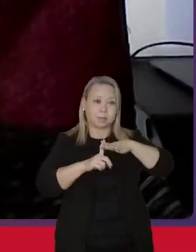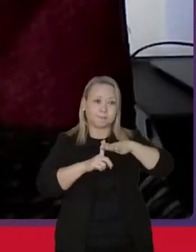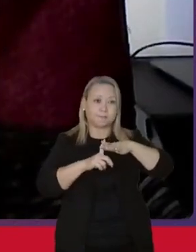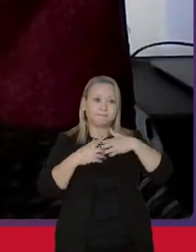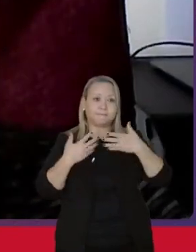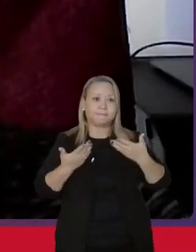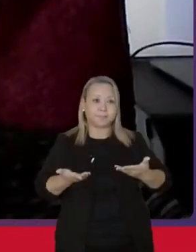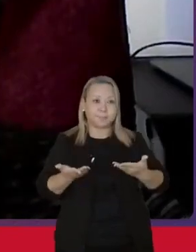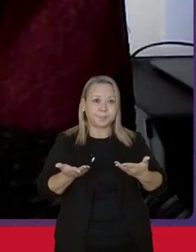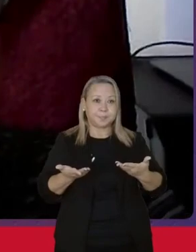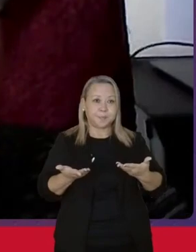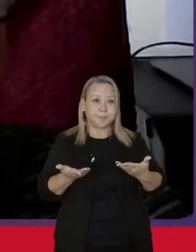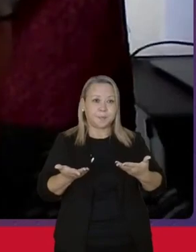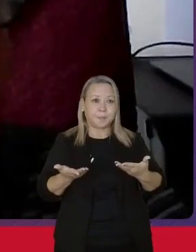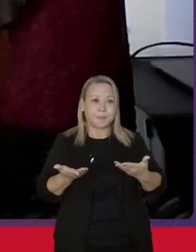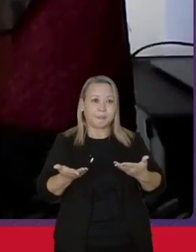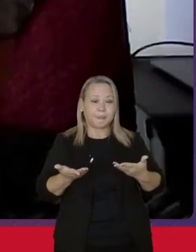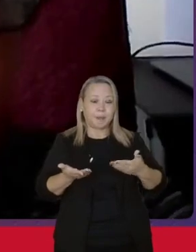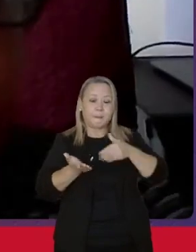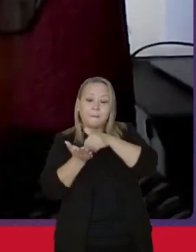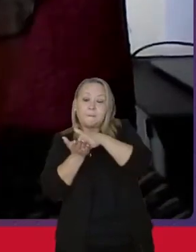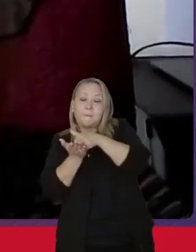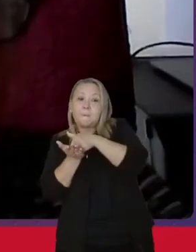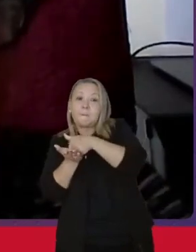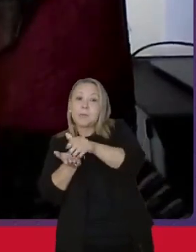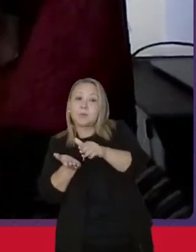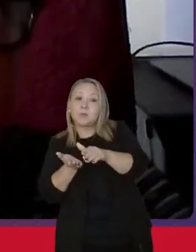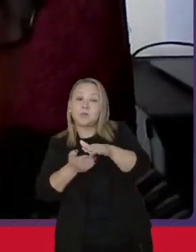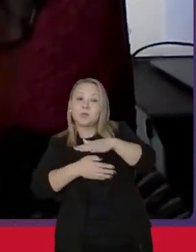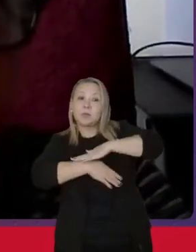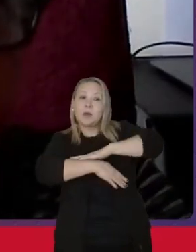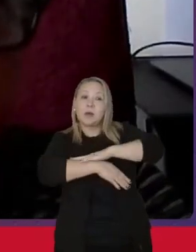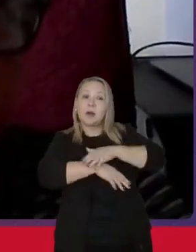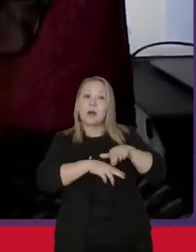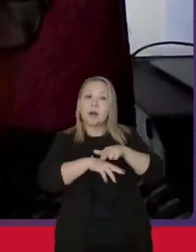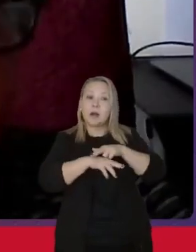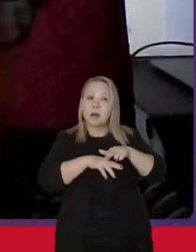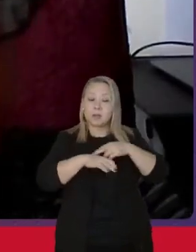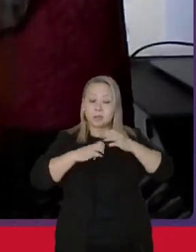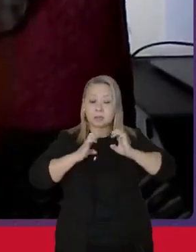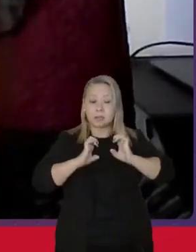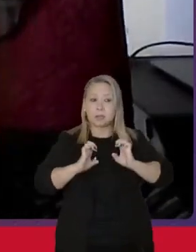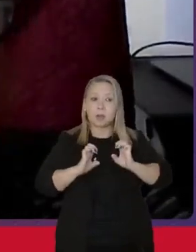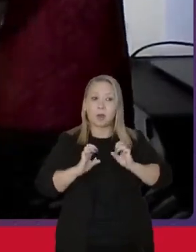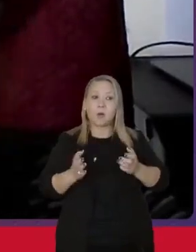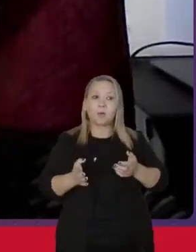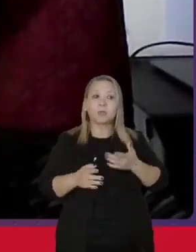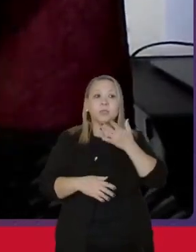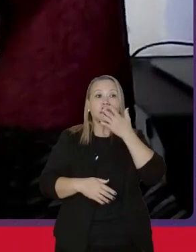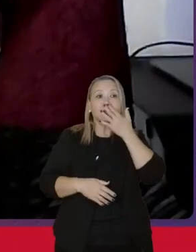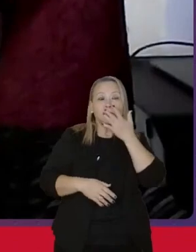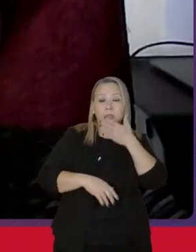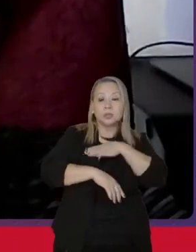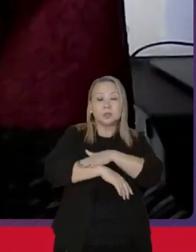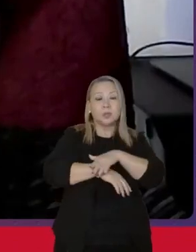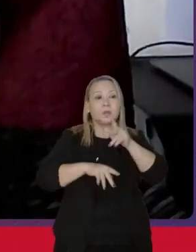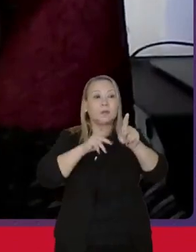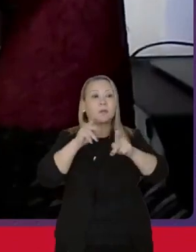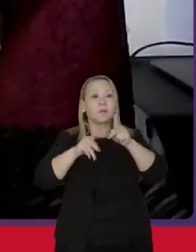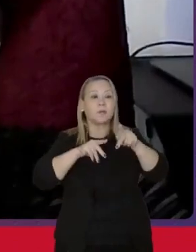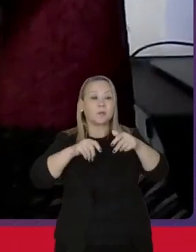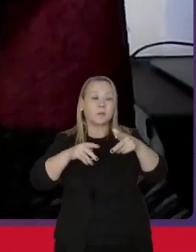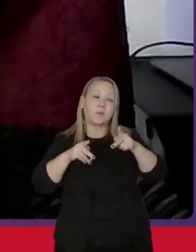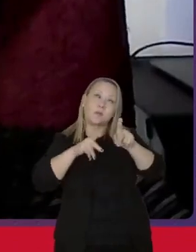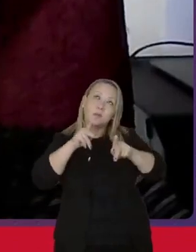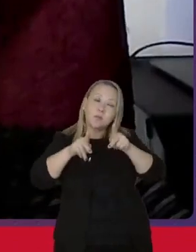exclusão racial e étnica, uma vez que estamos falando da população negra.